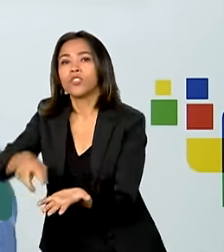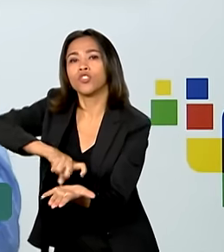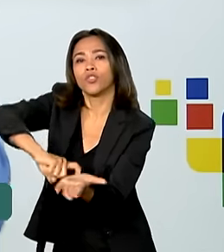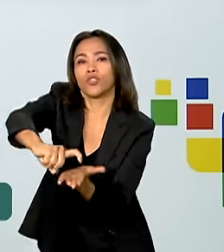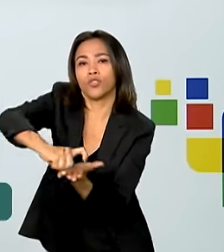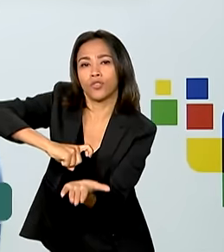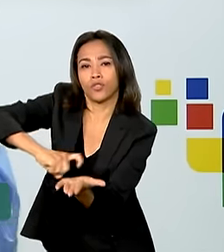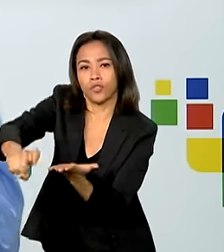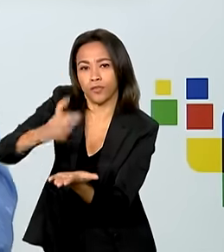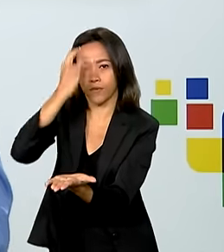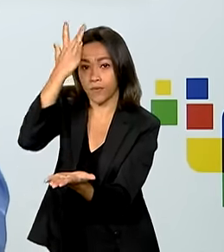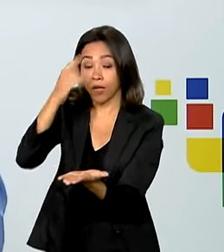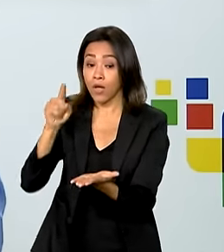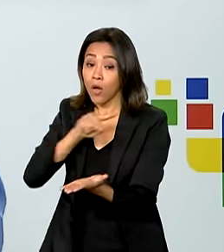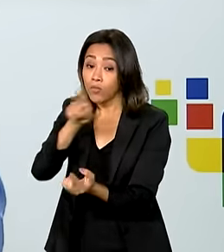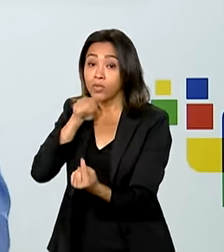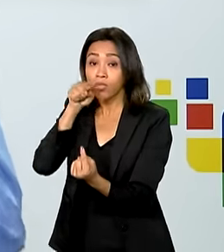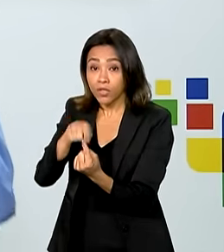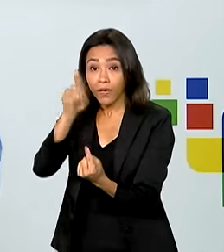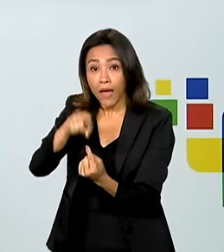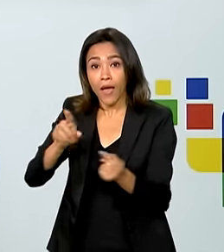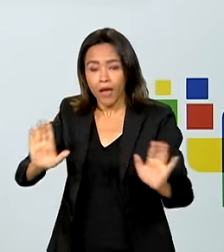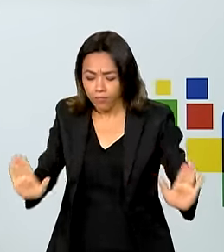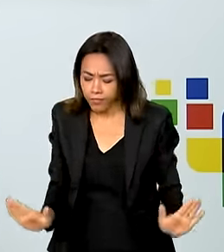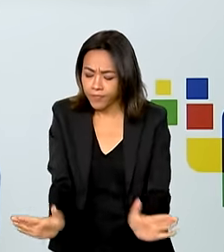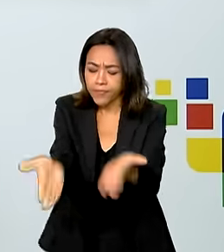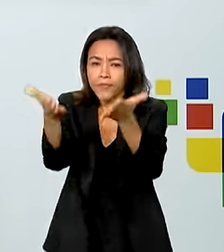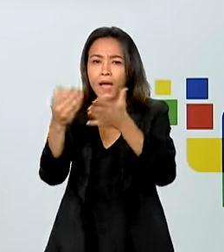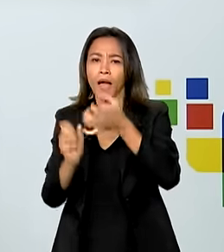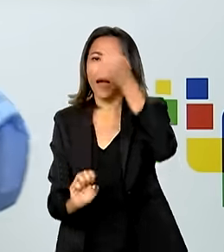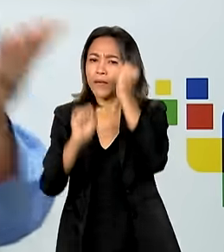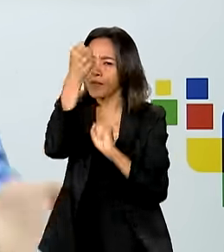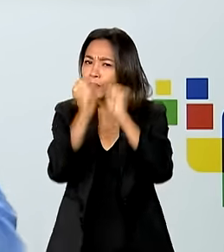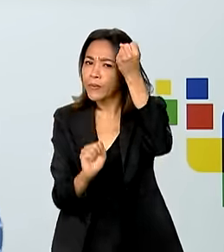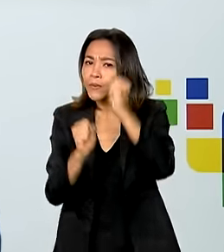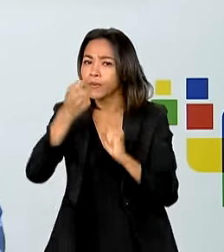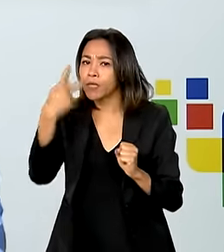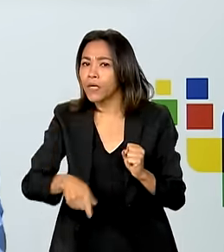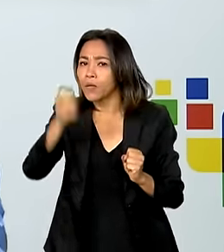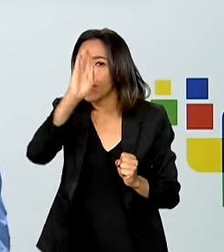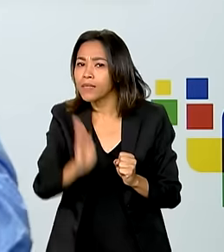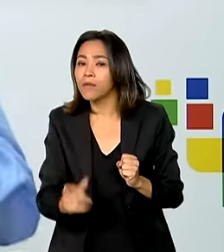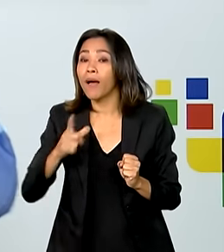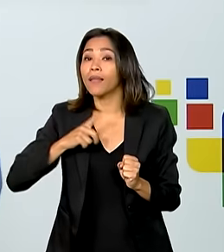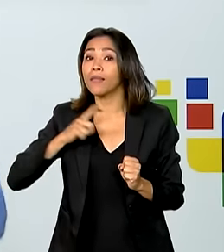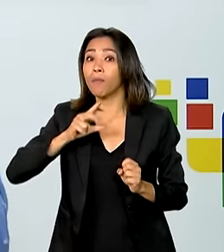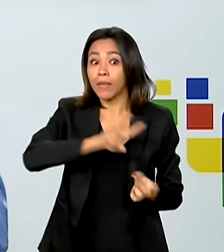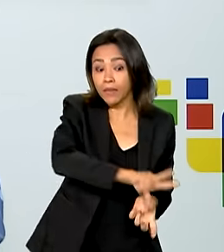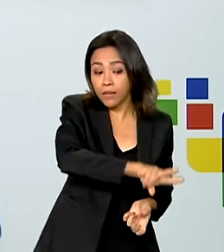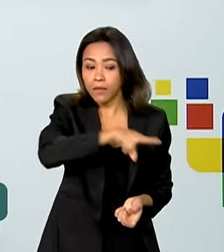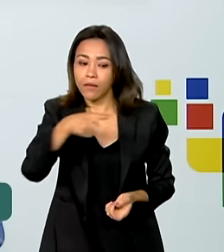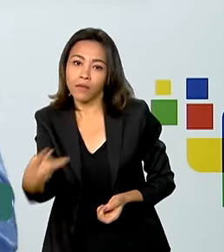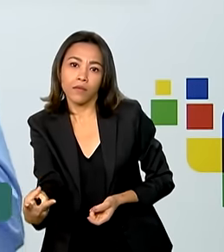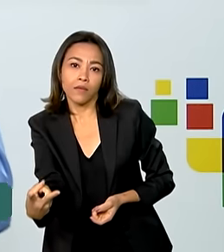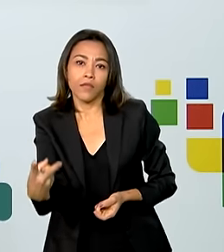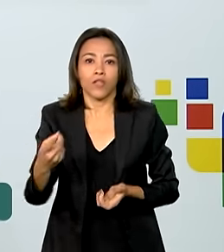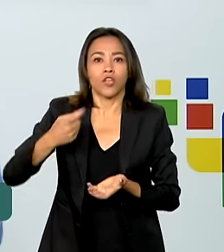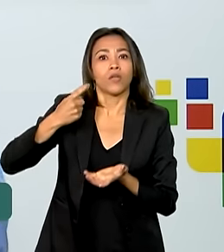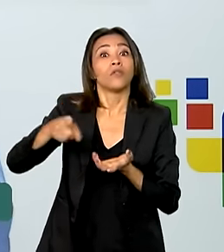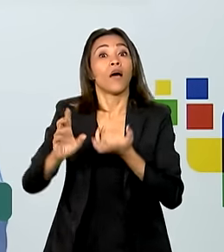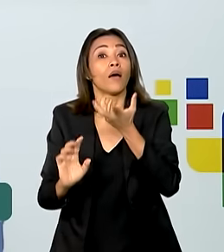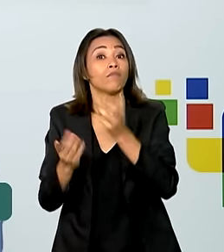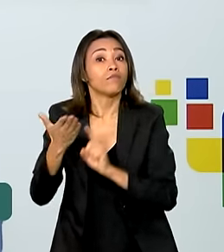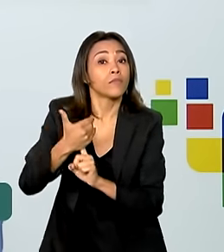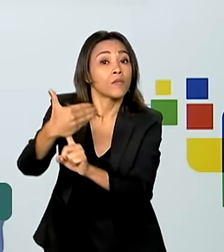do programa é ajudar a indústria nacional a promover a transformação digital e assim estimular o